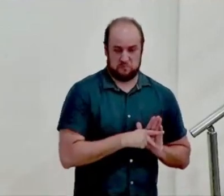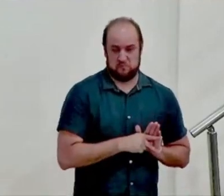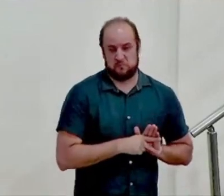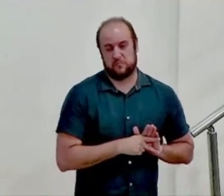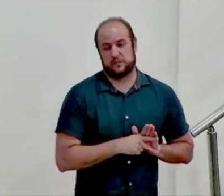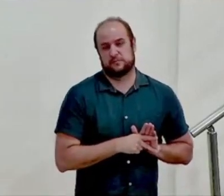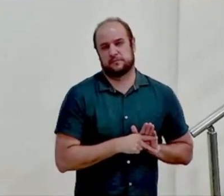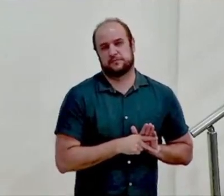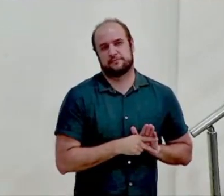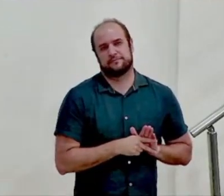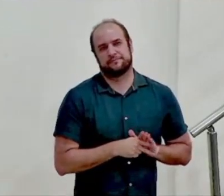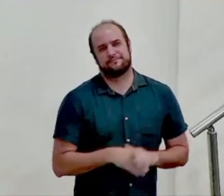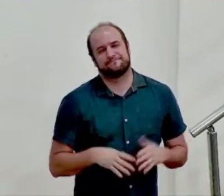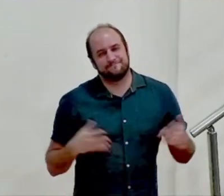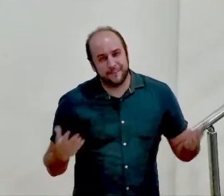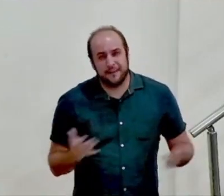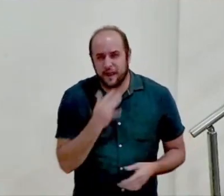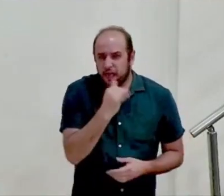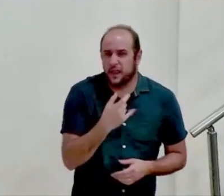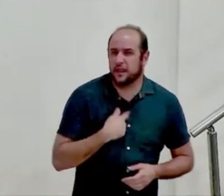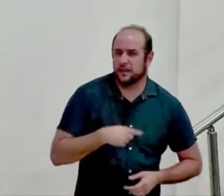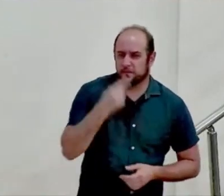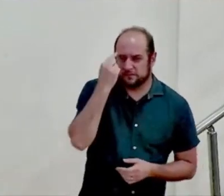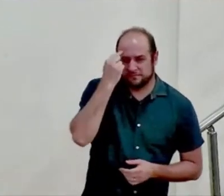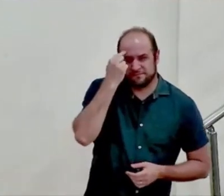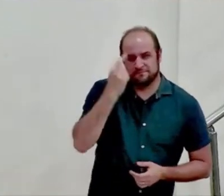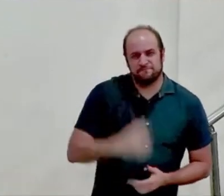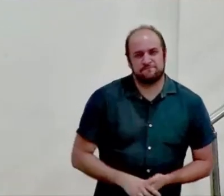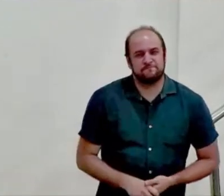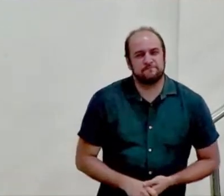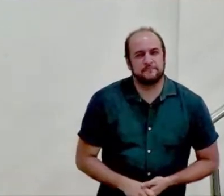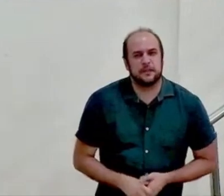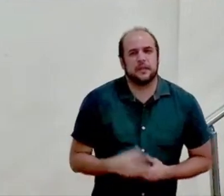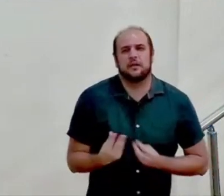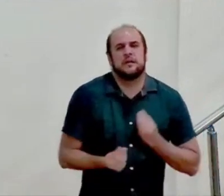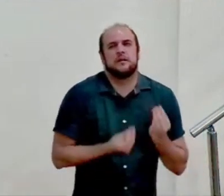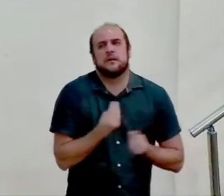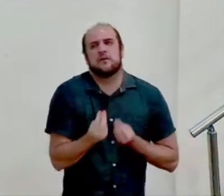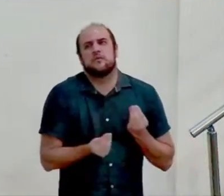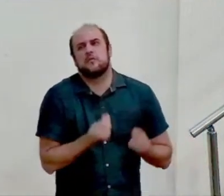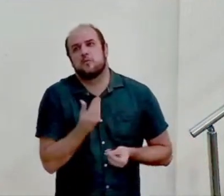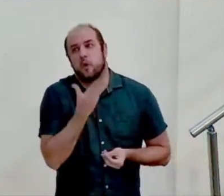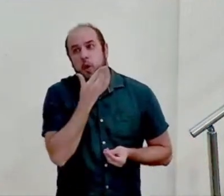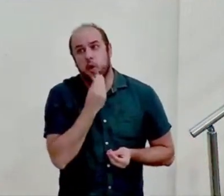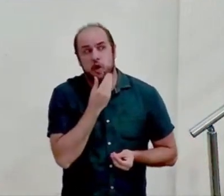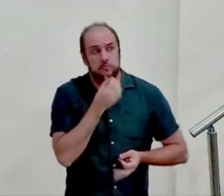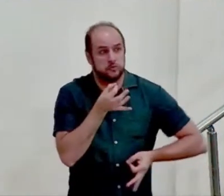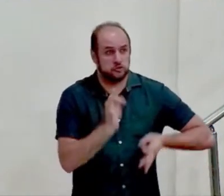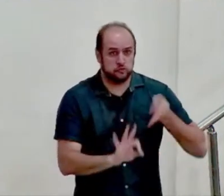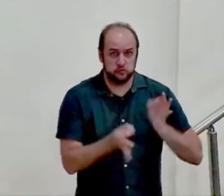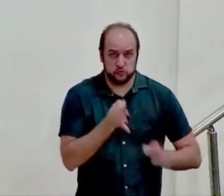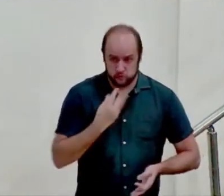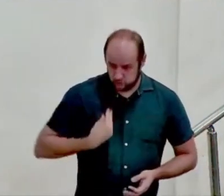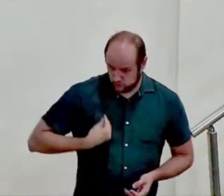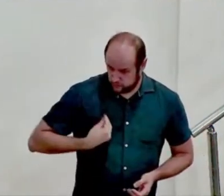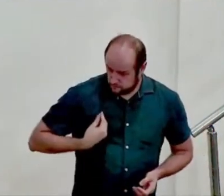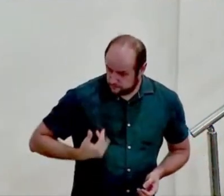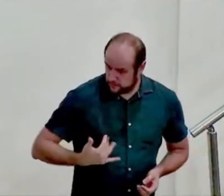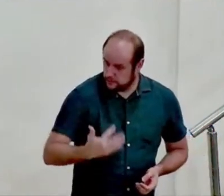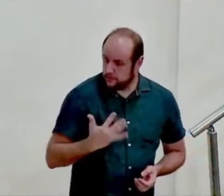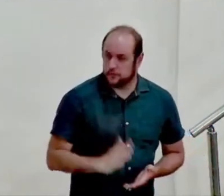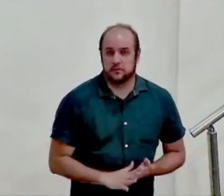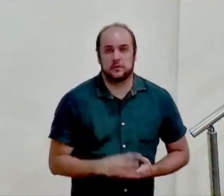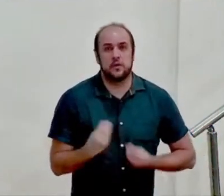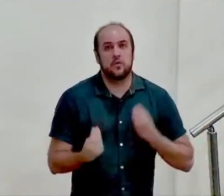e sabe meus irmãos eu fico pensando em como esse homem justo procede e como